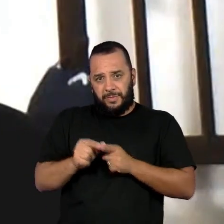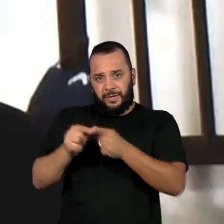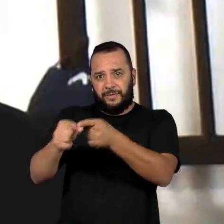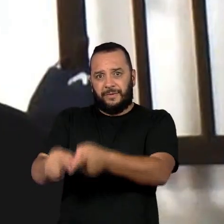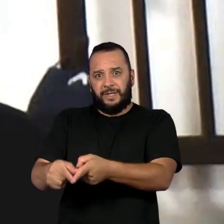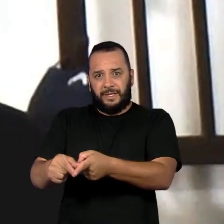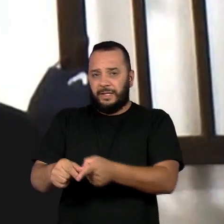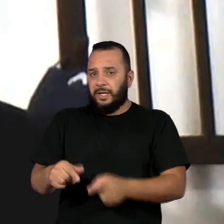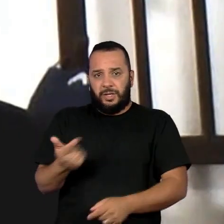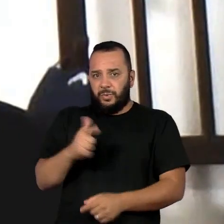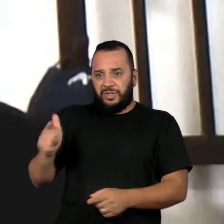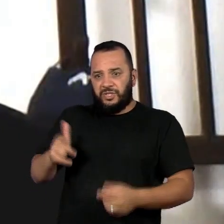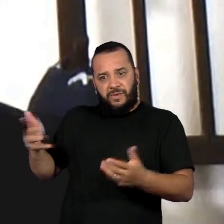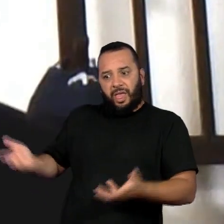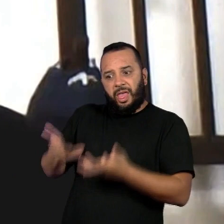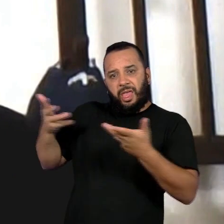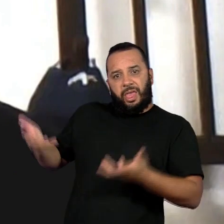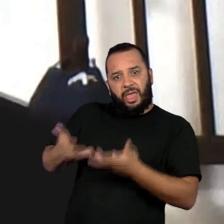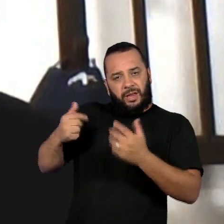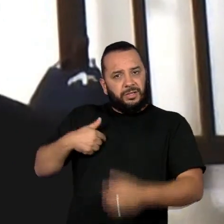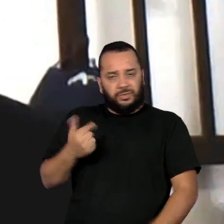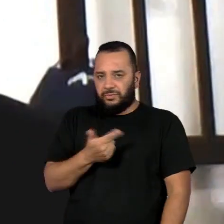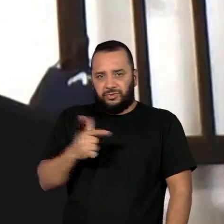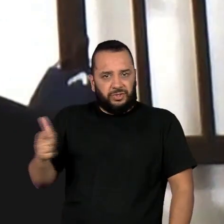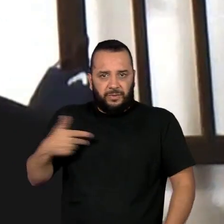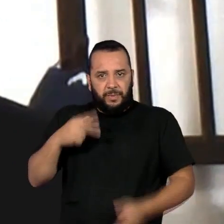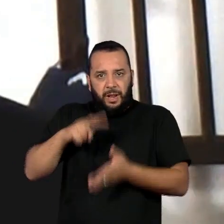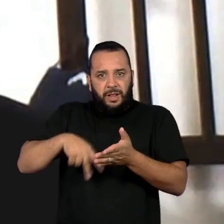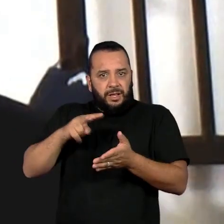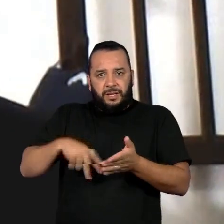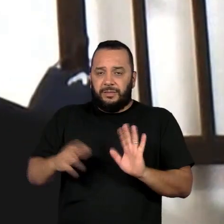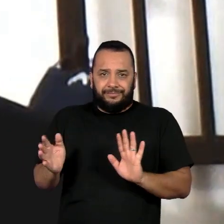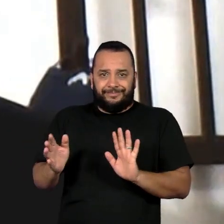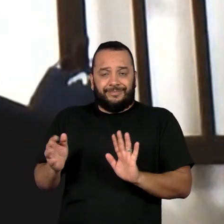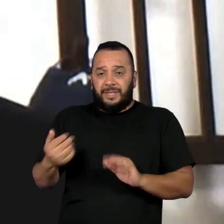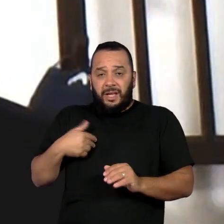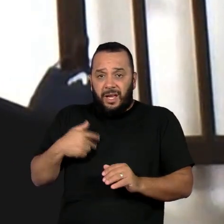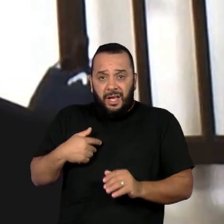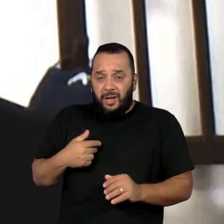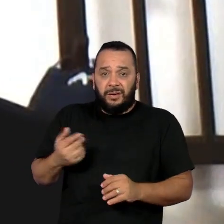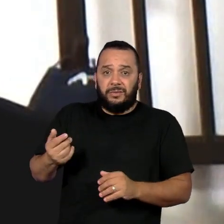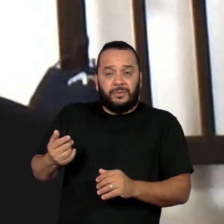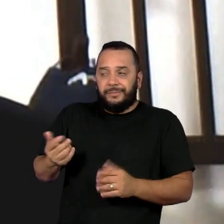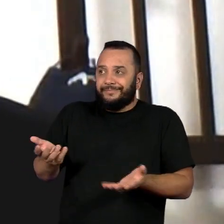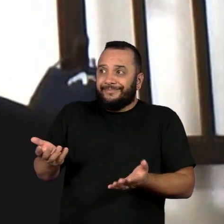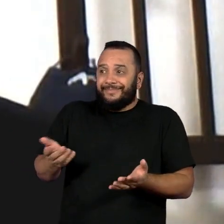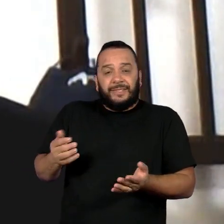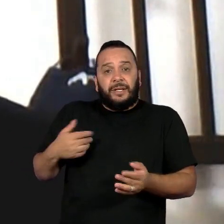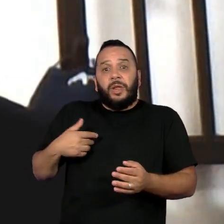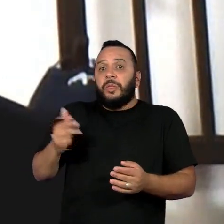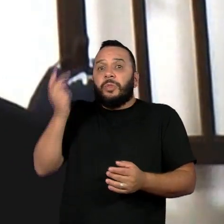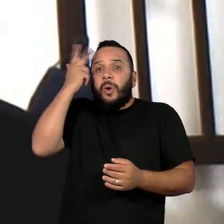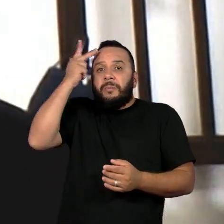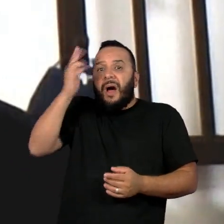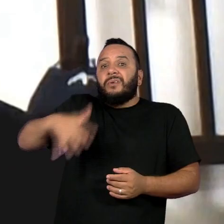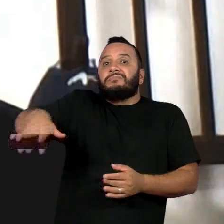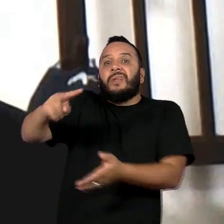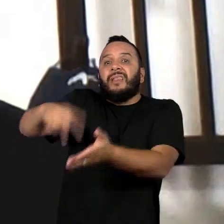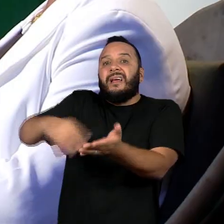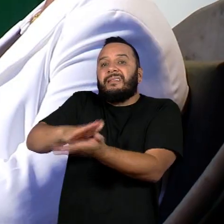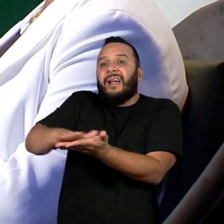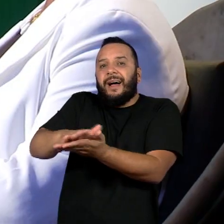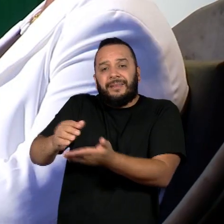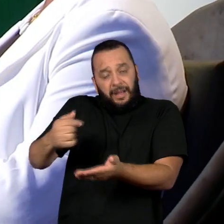muitos incentivos para ler, não era nem para eu ser um leitor, quanto mais um escritor. E agora o meu livro